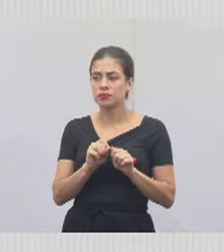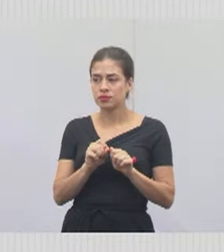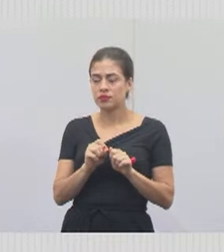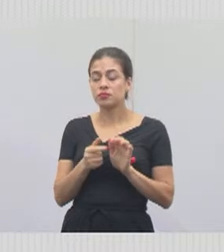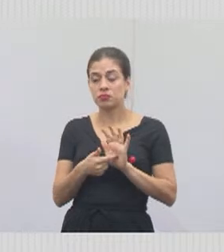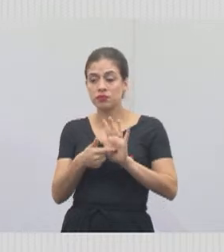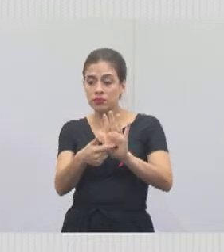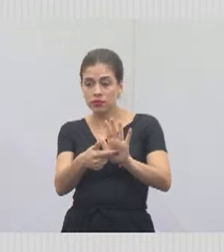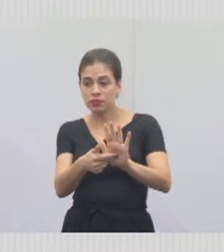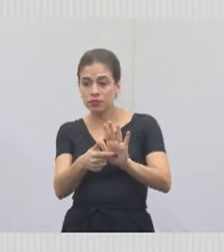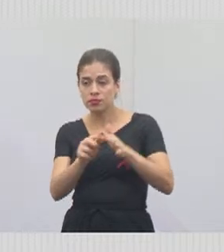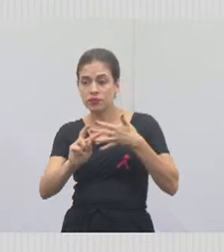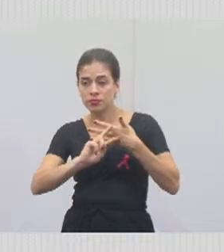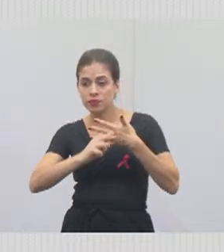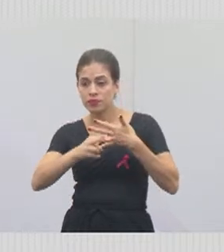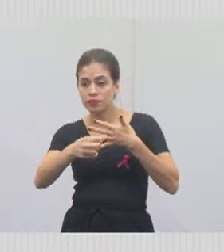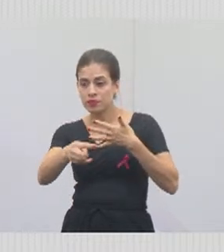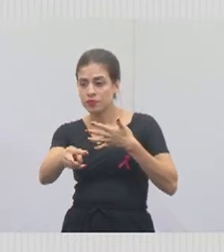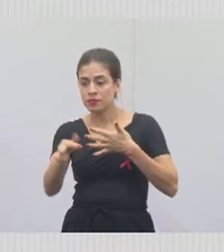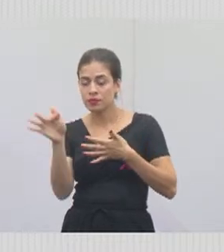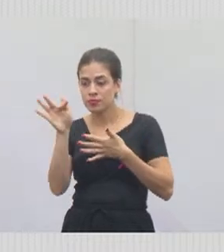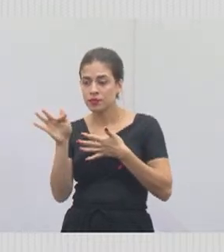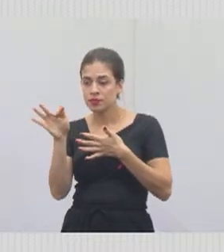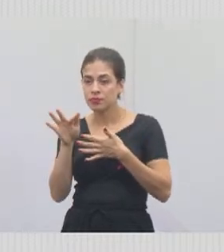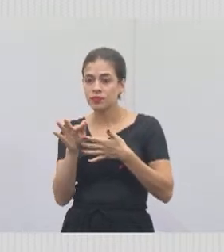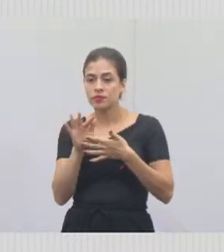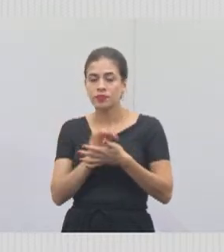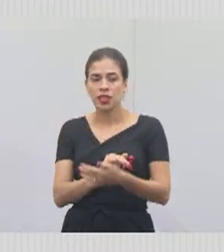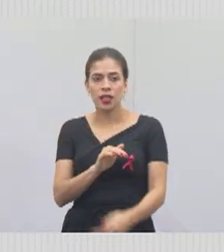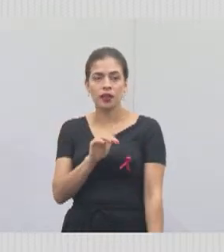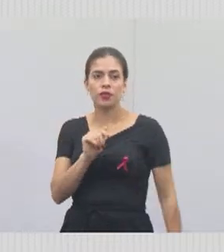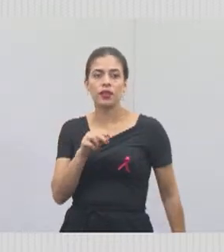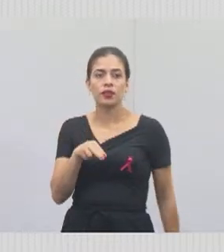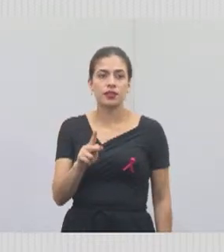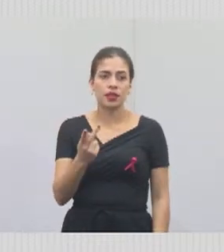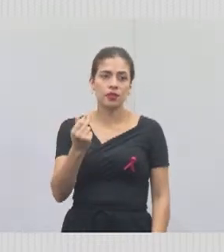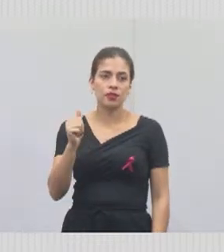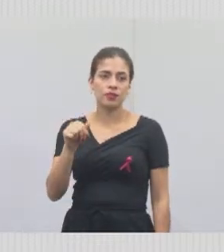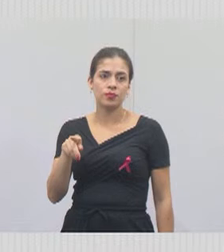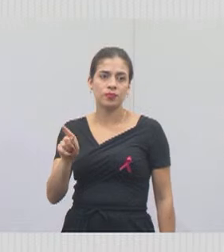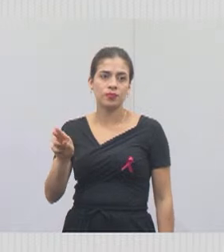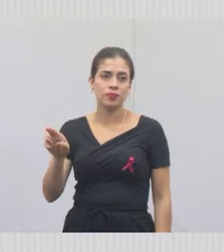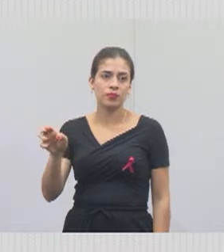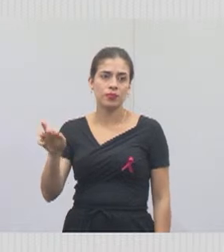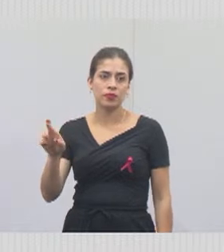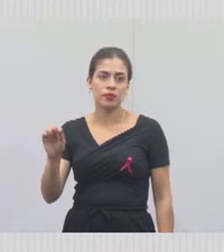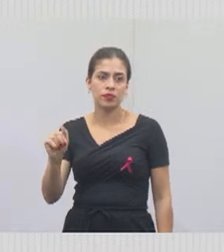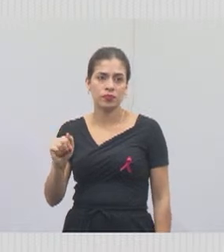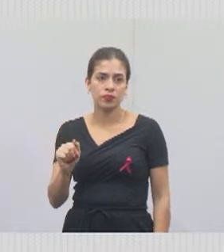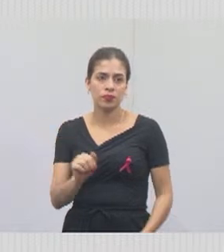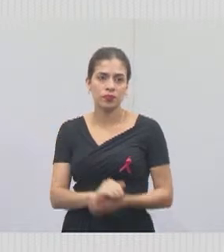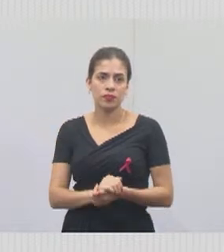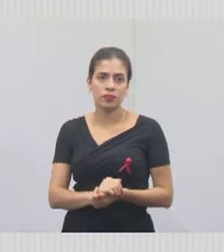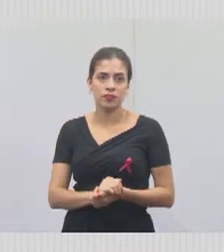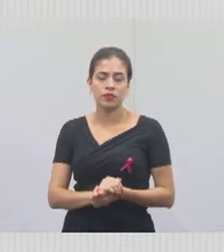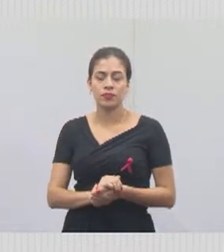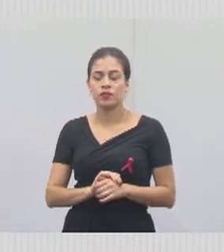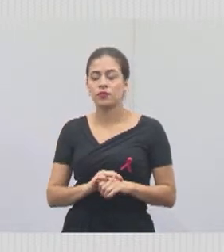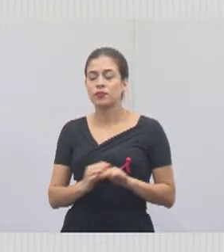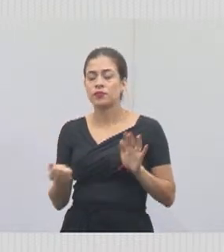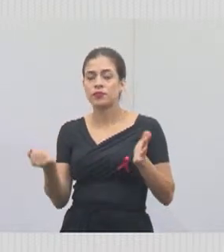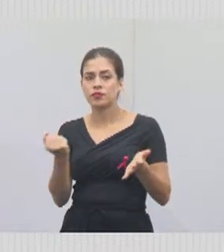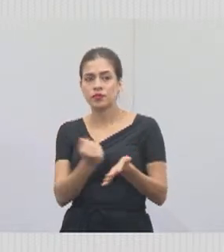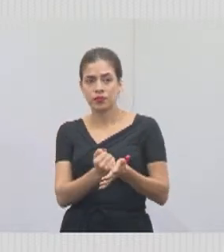apresentação de um resultado da Faculdade Anhanguera, em que você falava sobre marcas de empresas no caso.